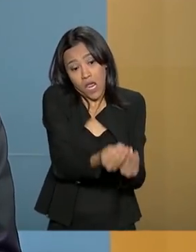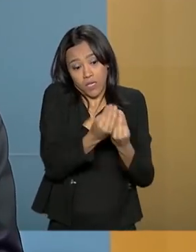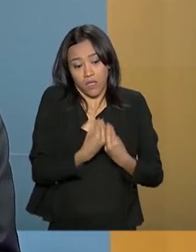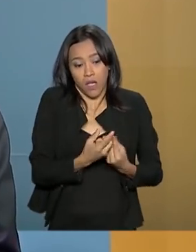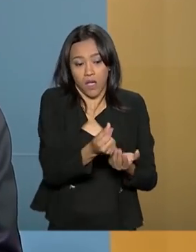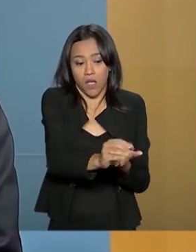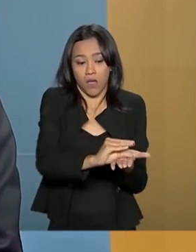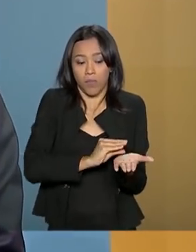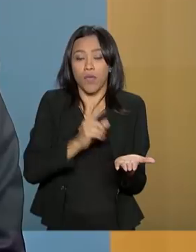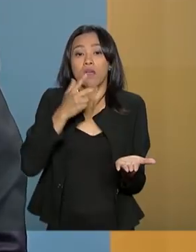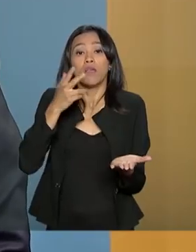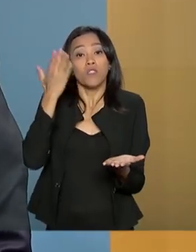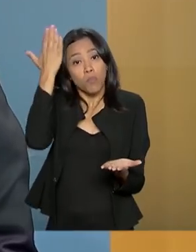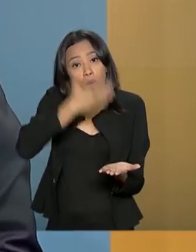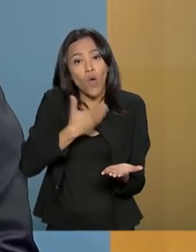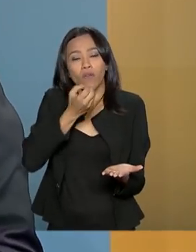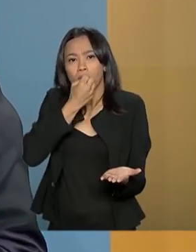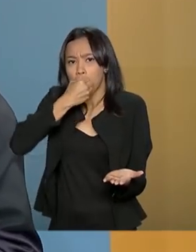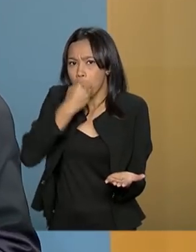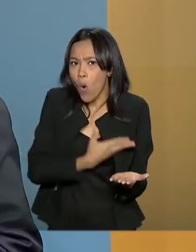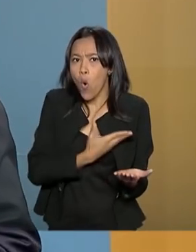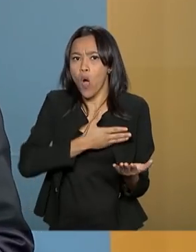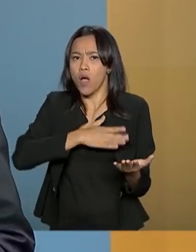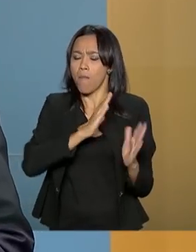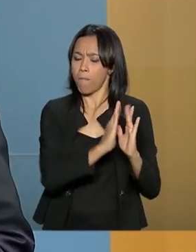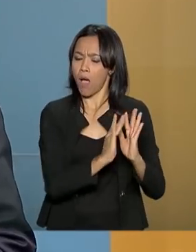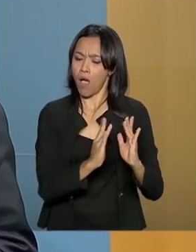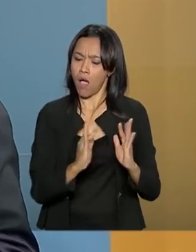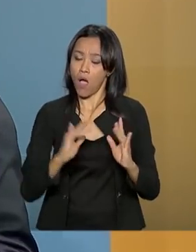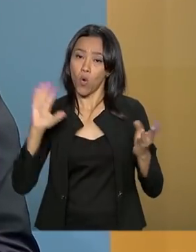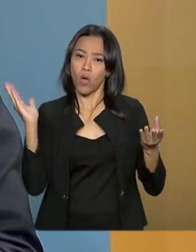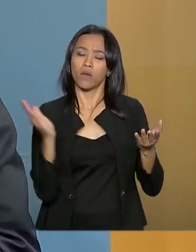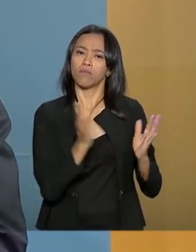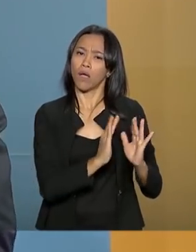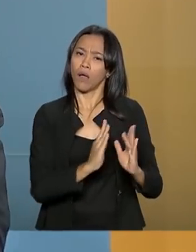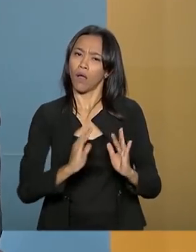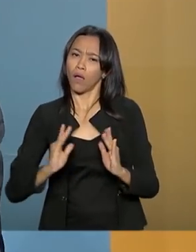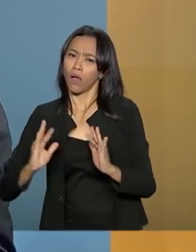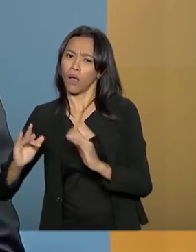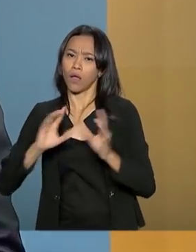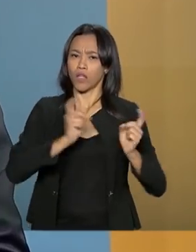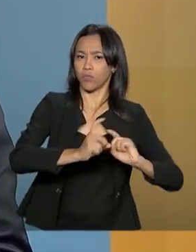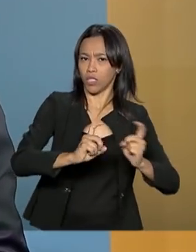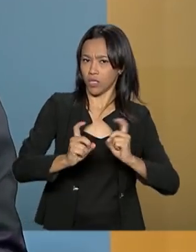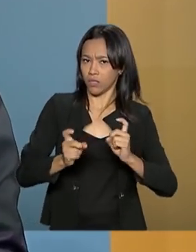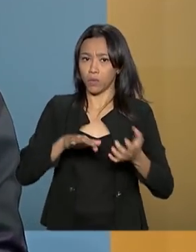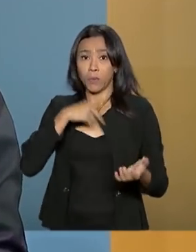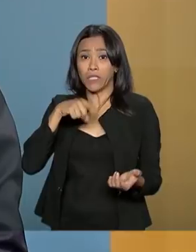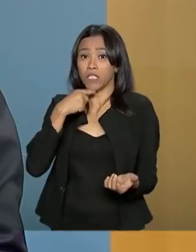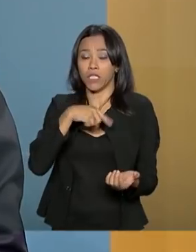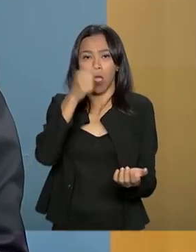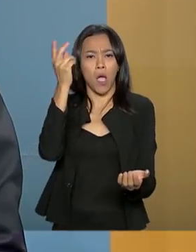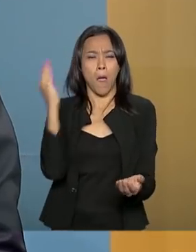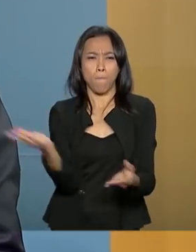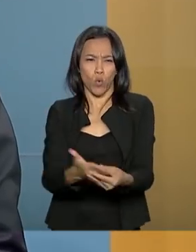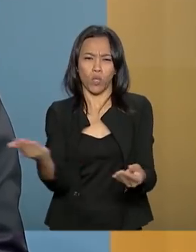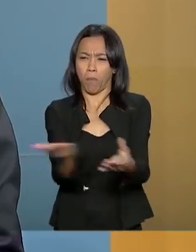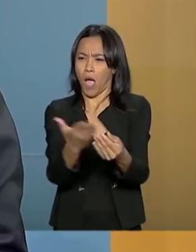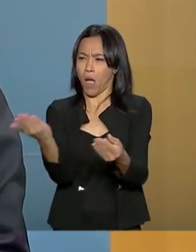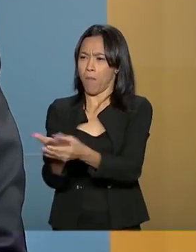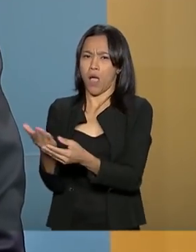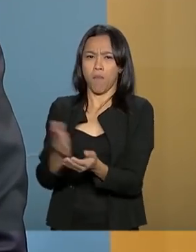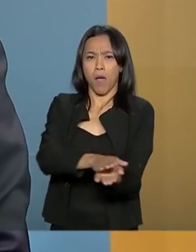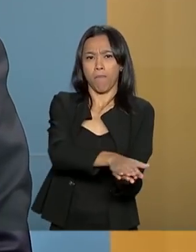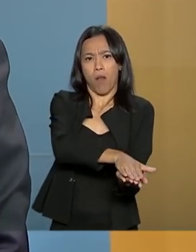eficácia do processo. Não adianta você sair multando todo mundo e tendo um estoque gigantesco de autos de infração e de multas a receber,